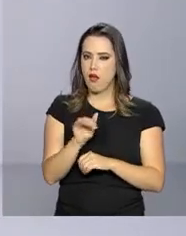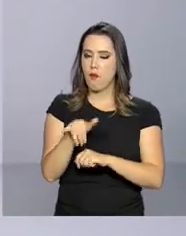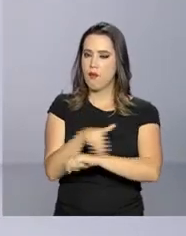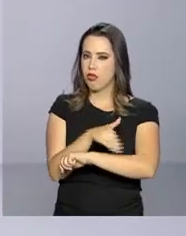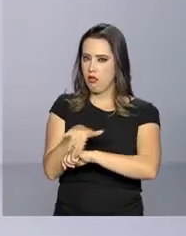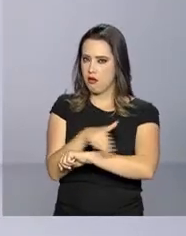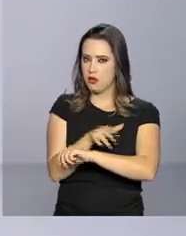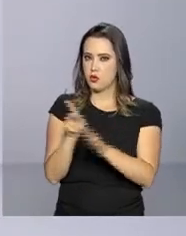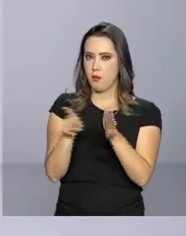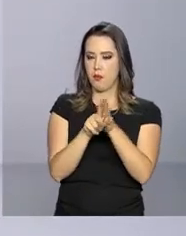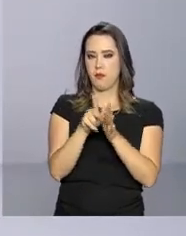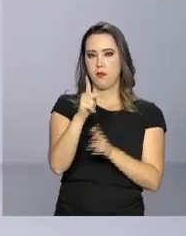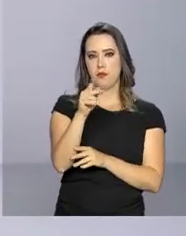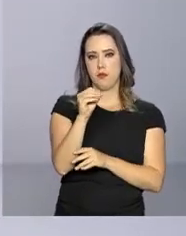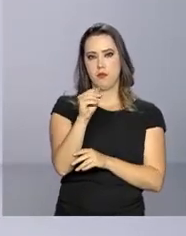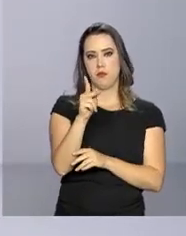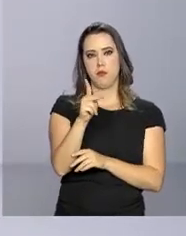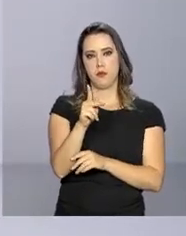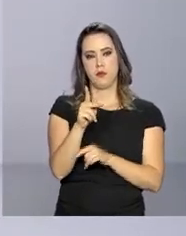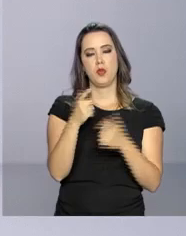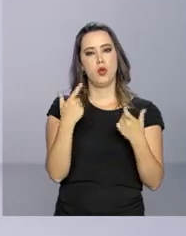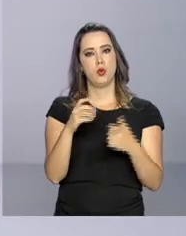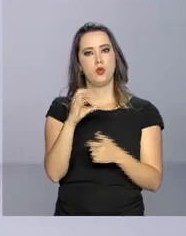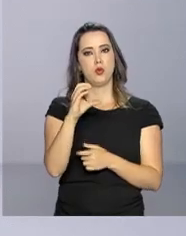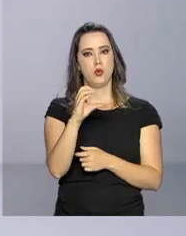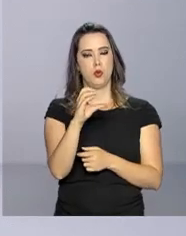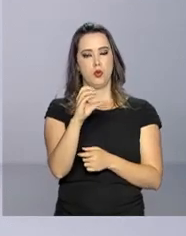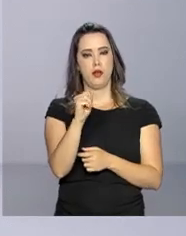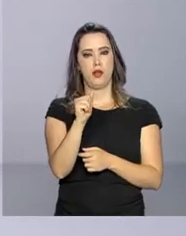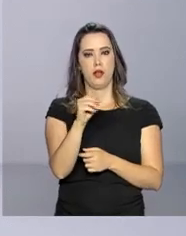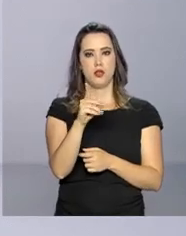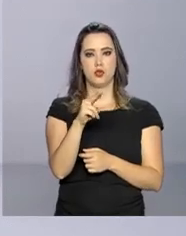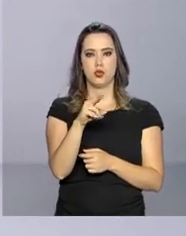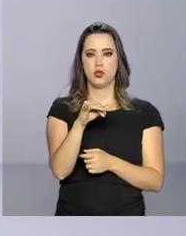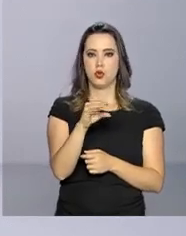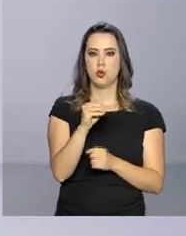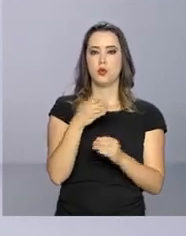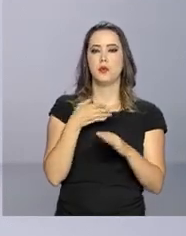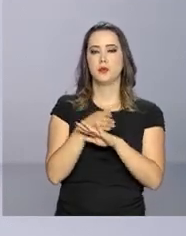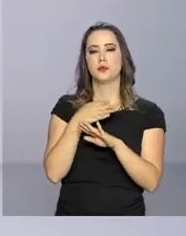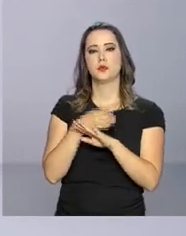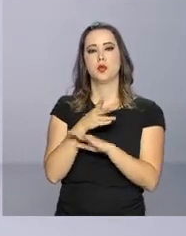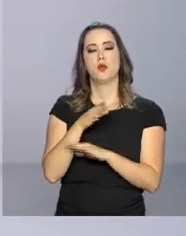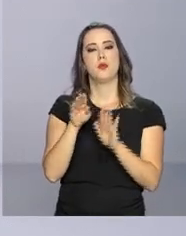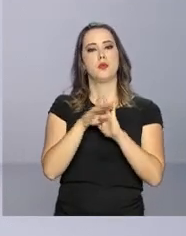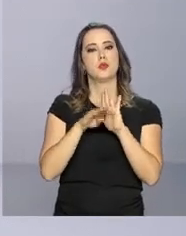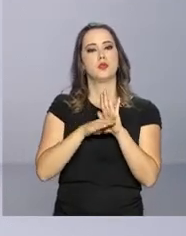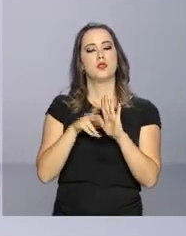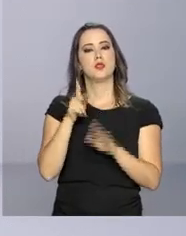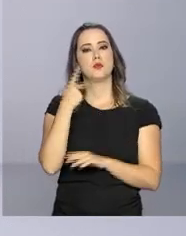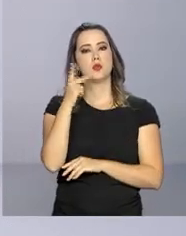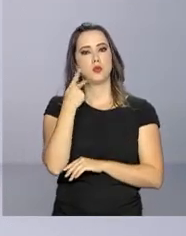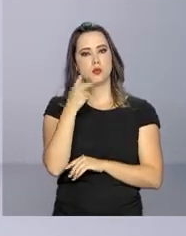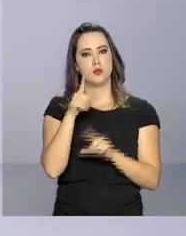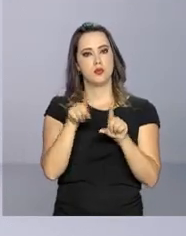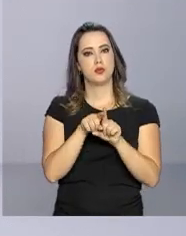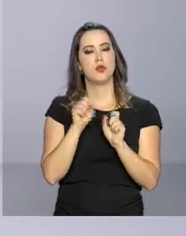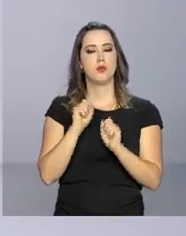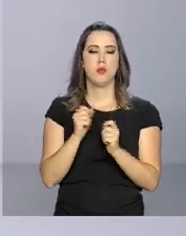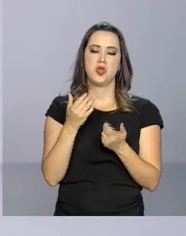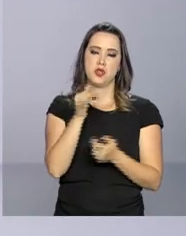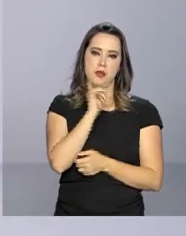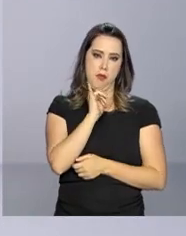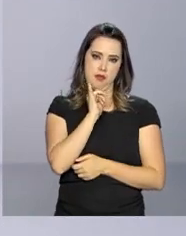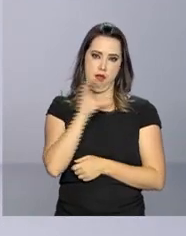na inscrição do cadastro único. Assim, passam a fazer parte de programas sociais e podem receber benefícios como Bolsa